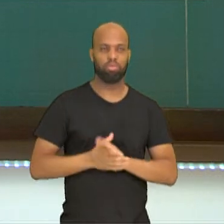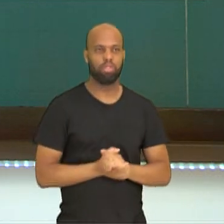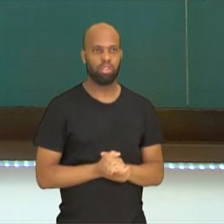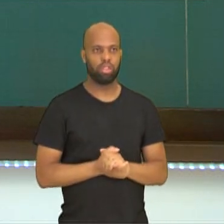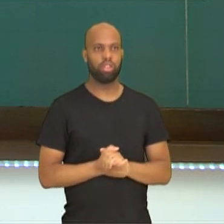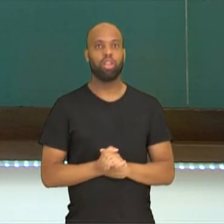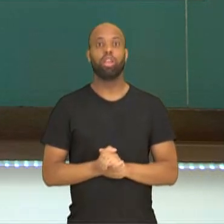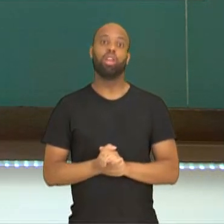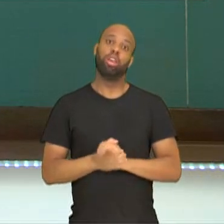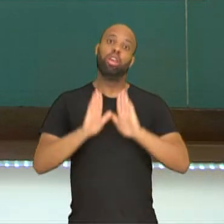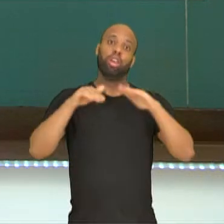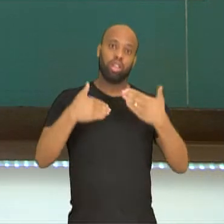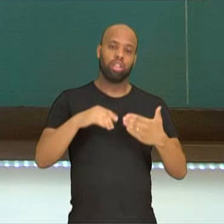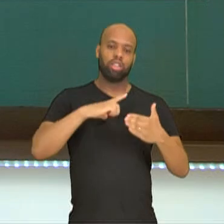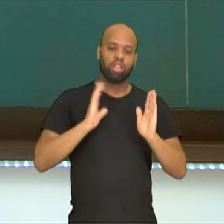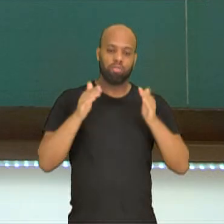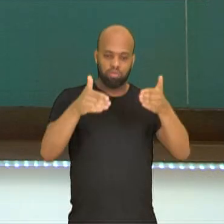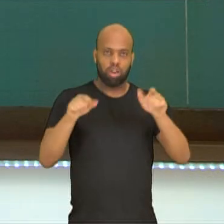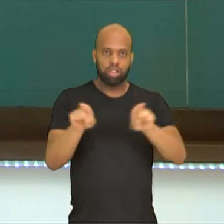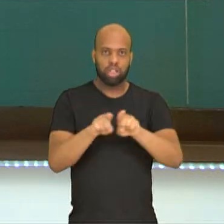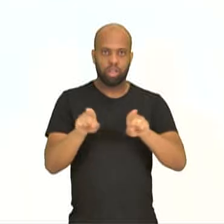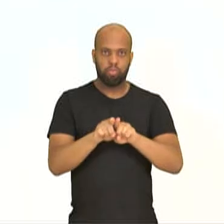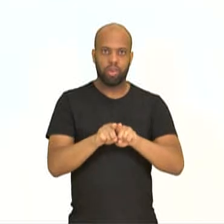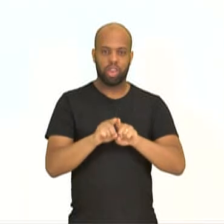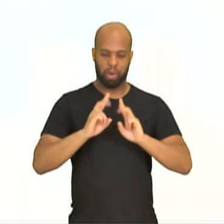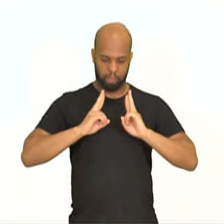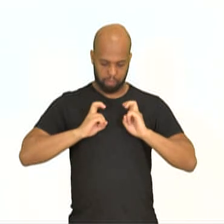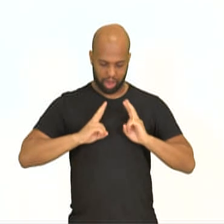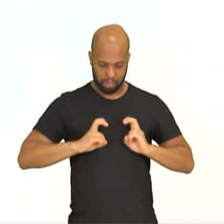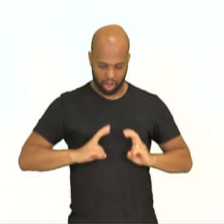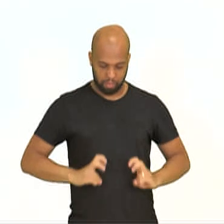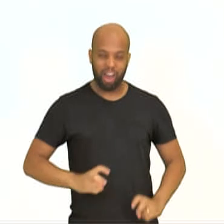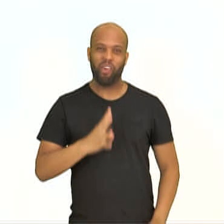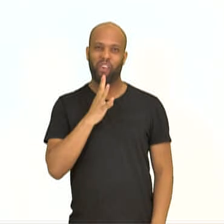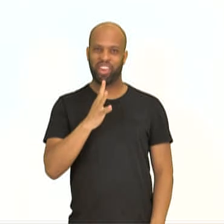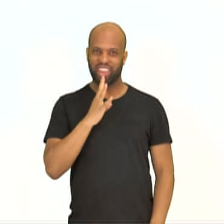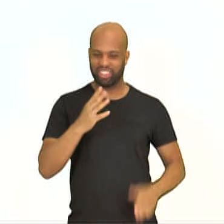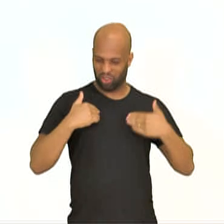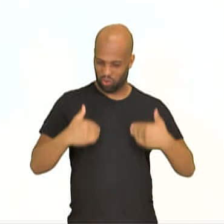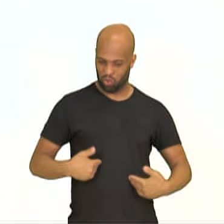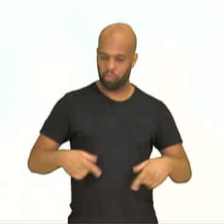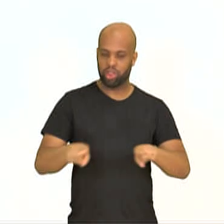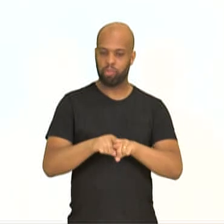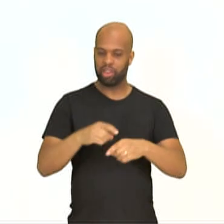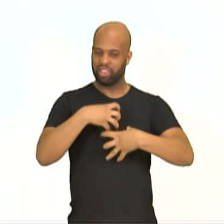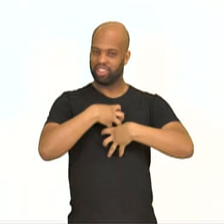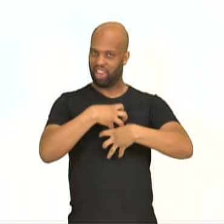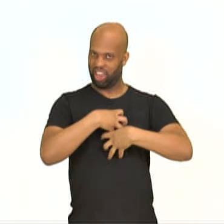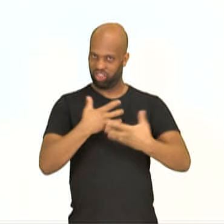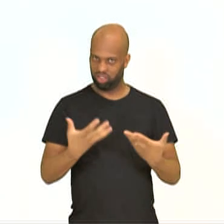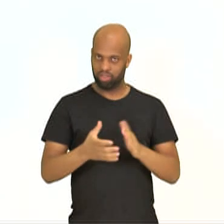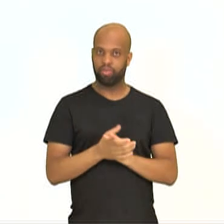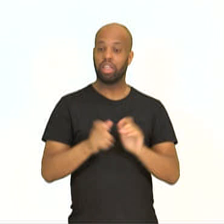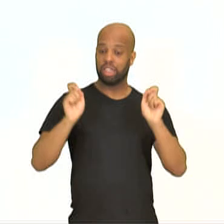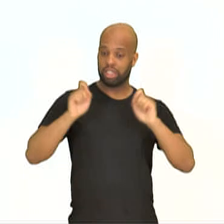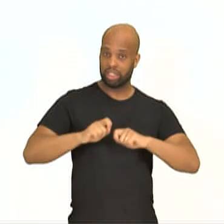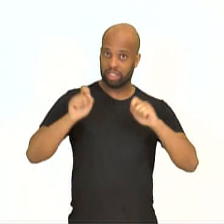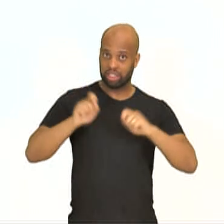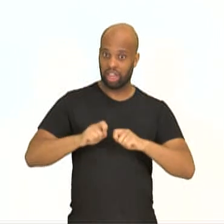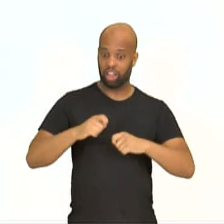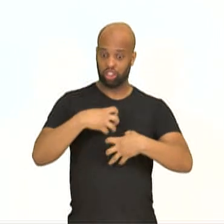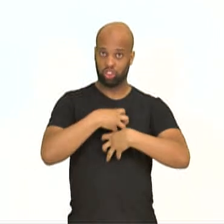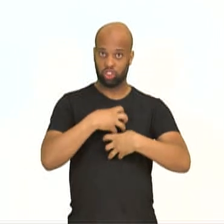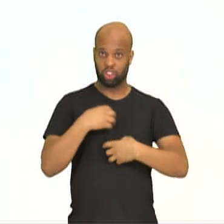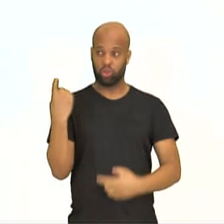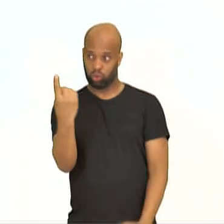elas estão voltadas também para o autoconhecimento das sensações e percepções corporais. Elas podem ser praticadas tanto em